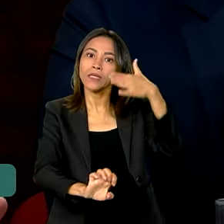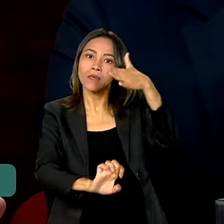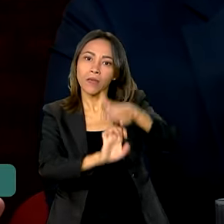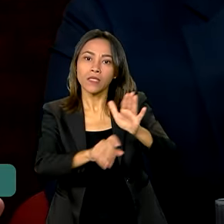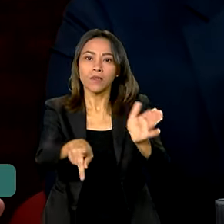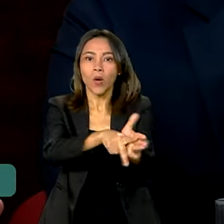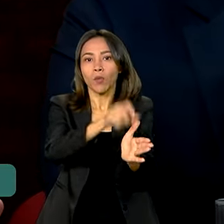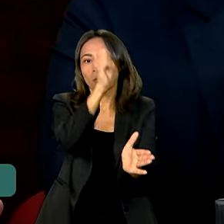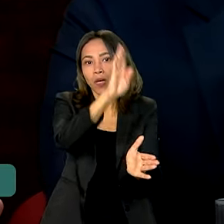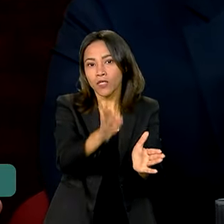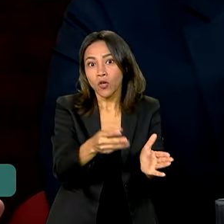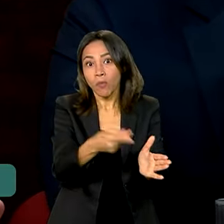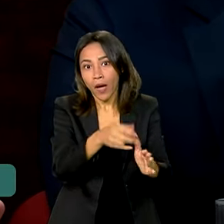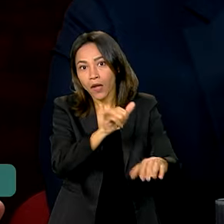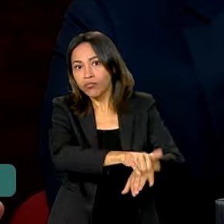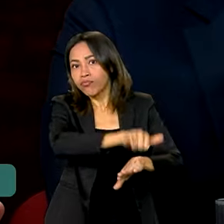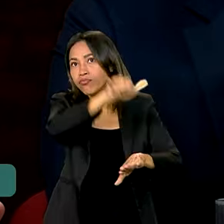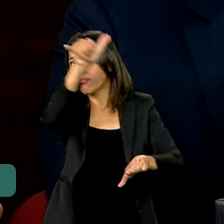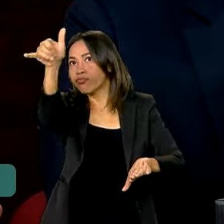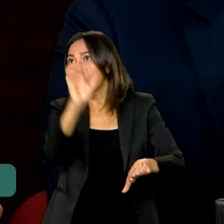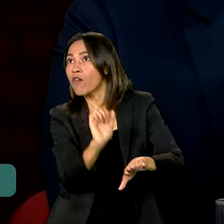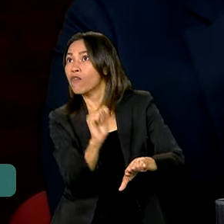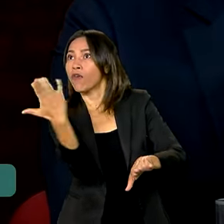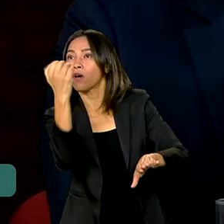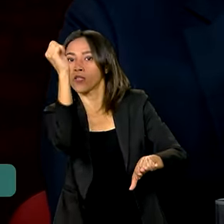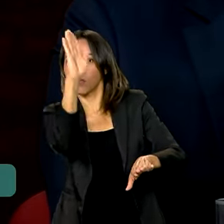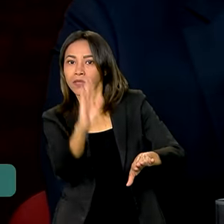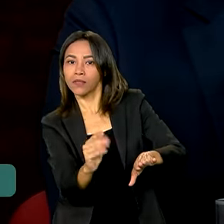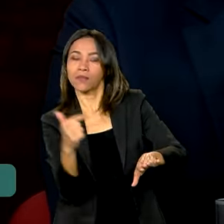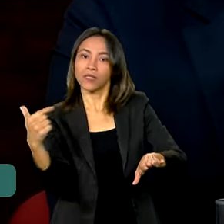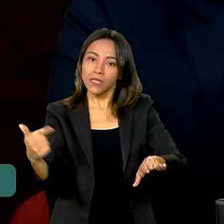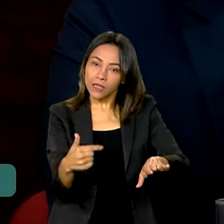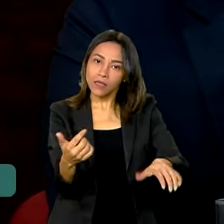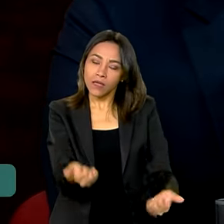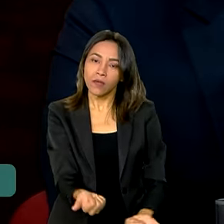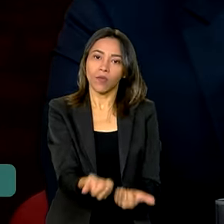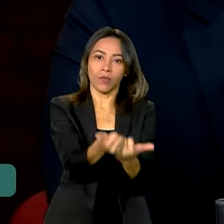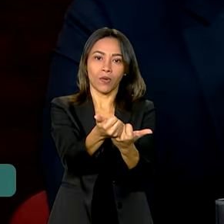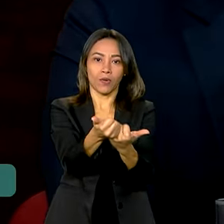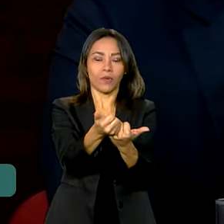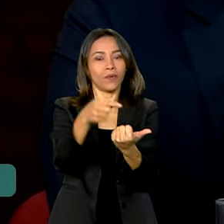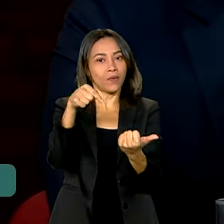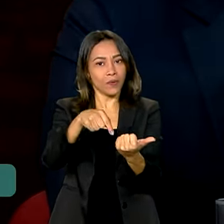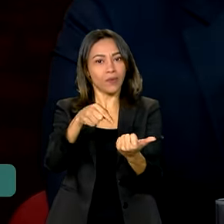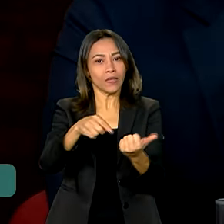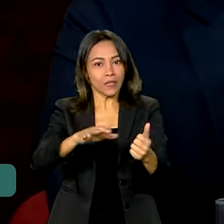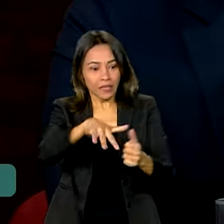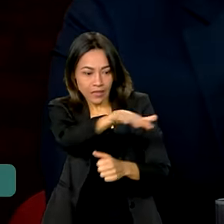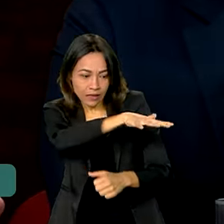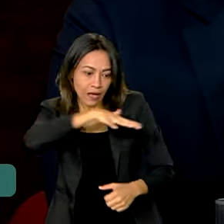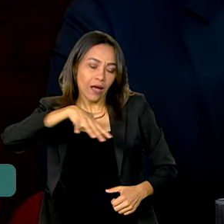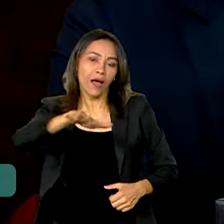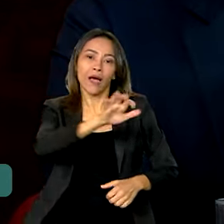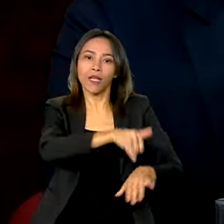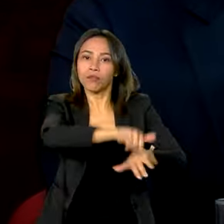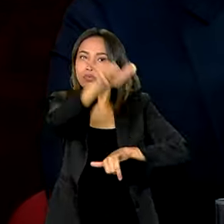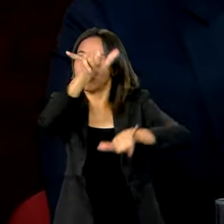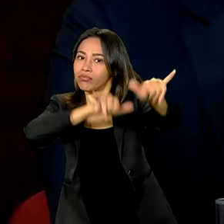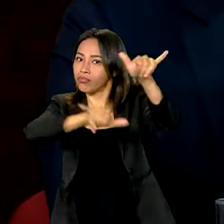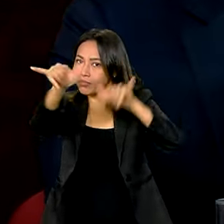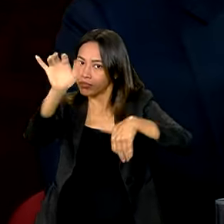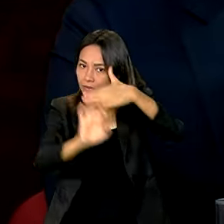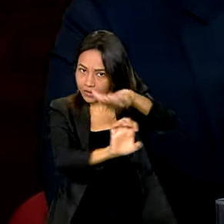operar voos internacionais. Isso dialoga com o fortalecimento da aviação, isso dialoga com o